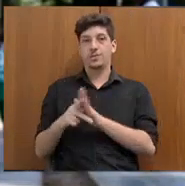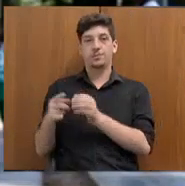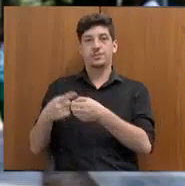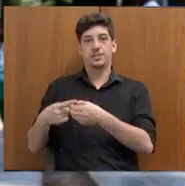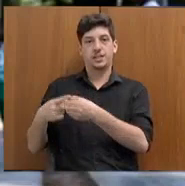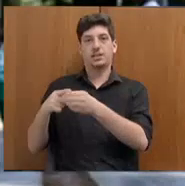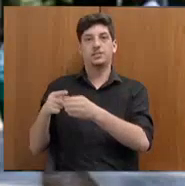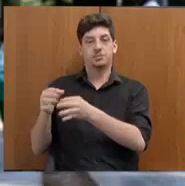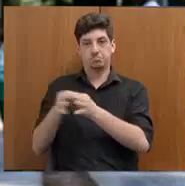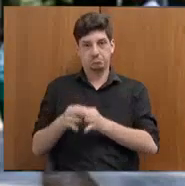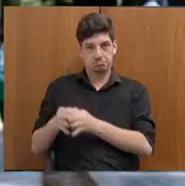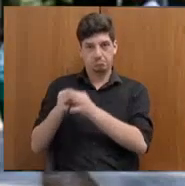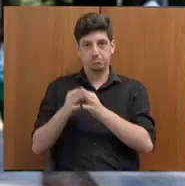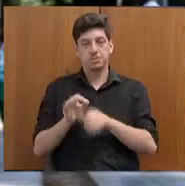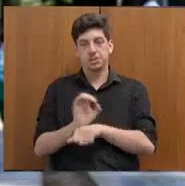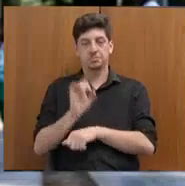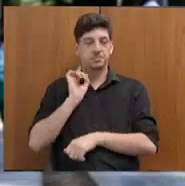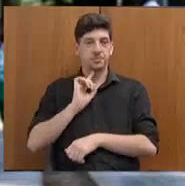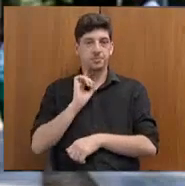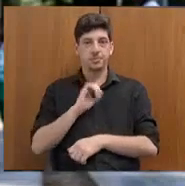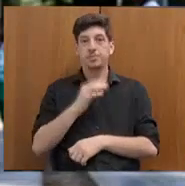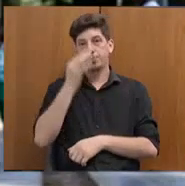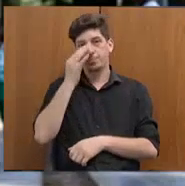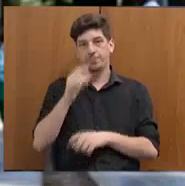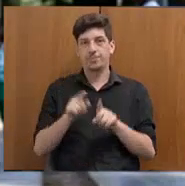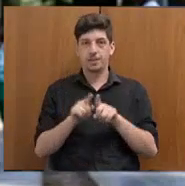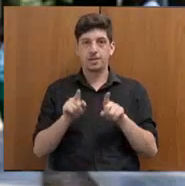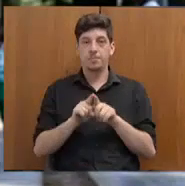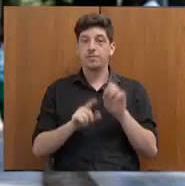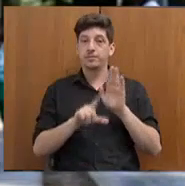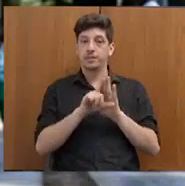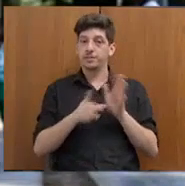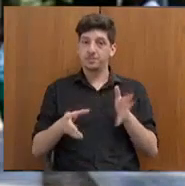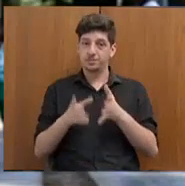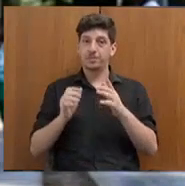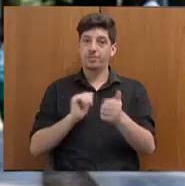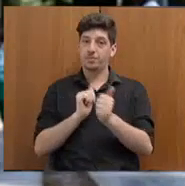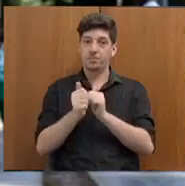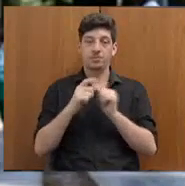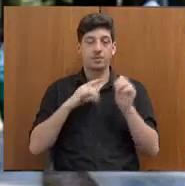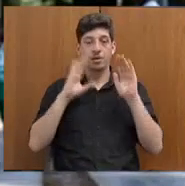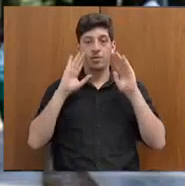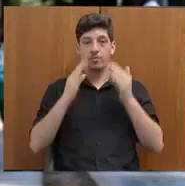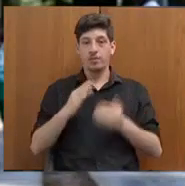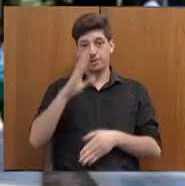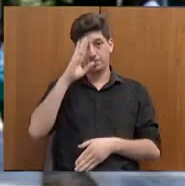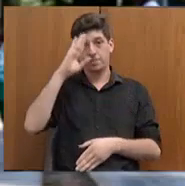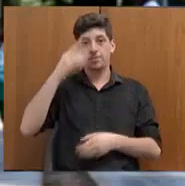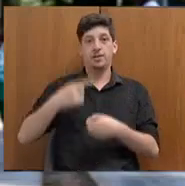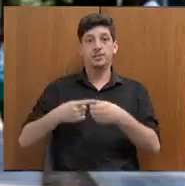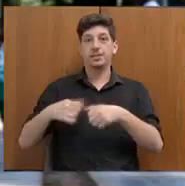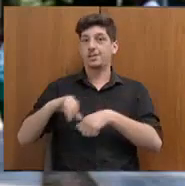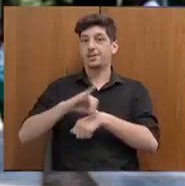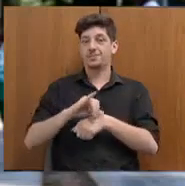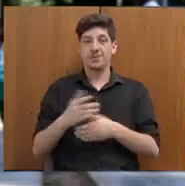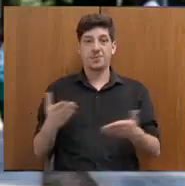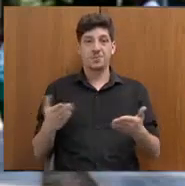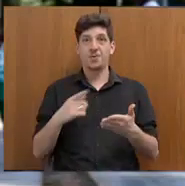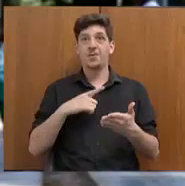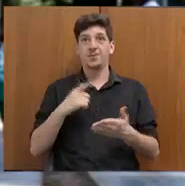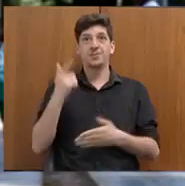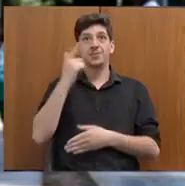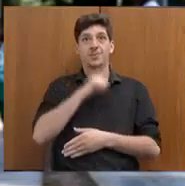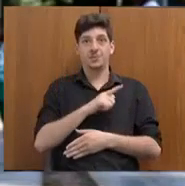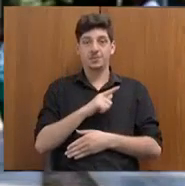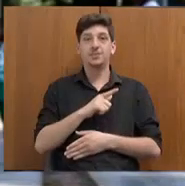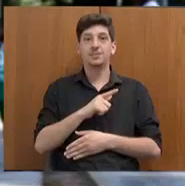observação, que antigamente essa lei de incentivo de esporte era muito concentrada nos grandes municípios. E agora nós estamos conseguindo